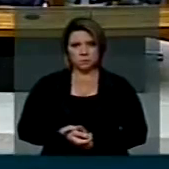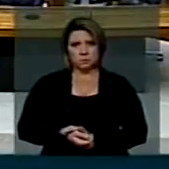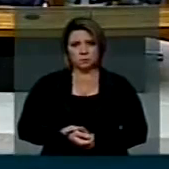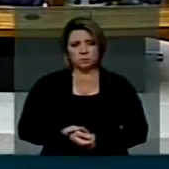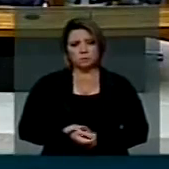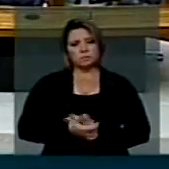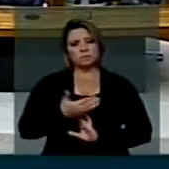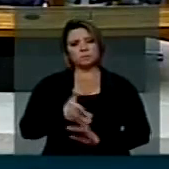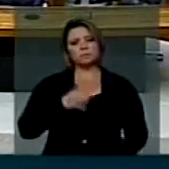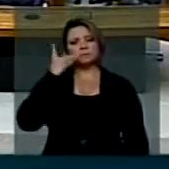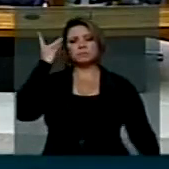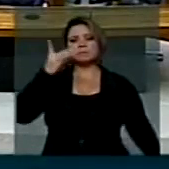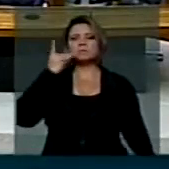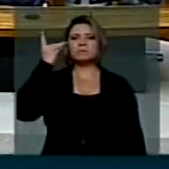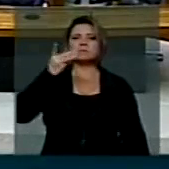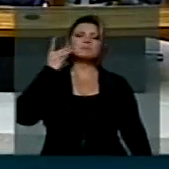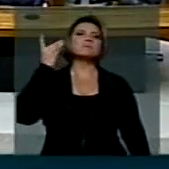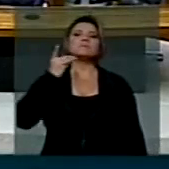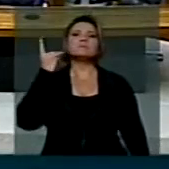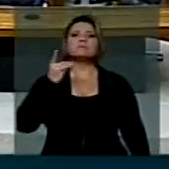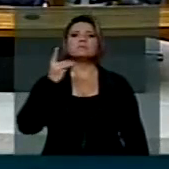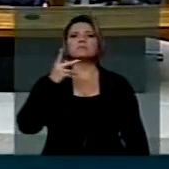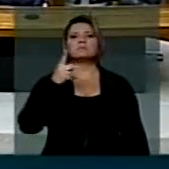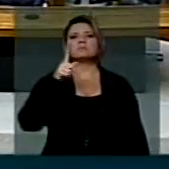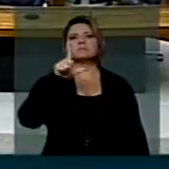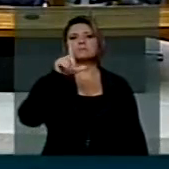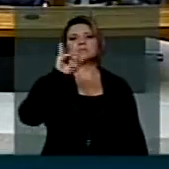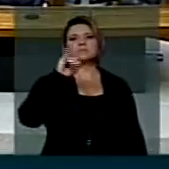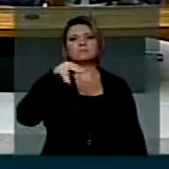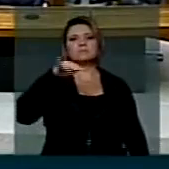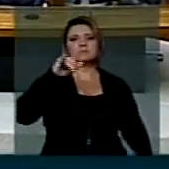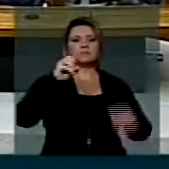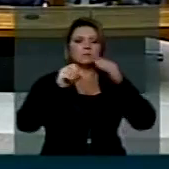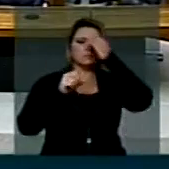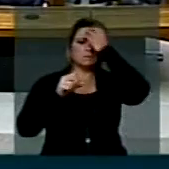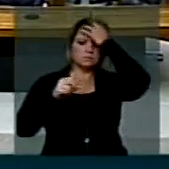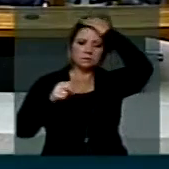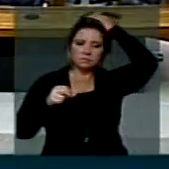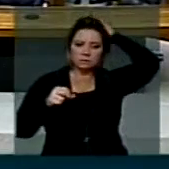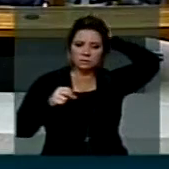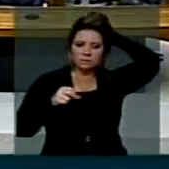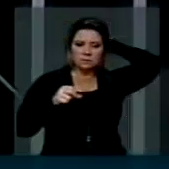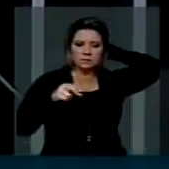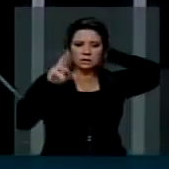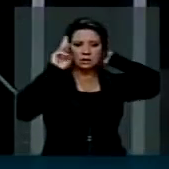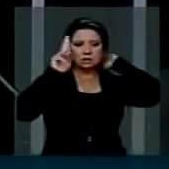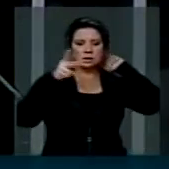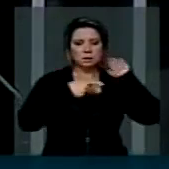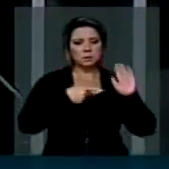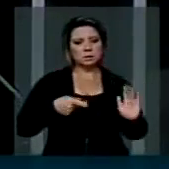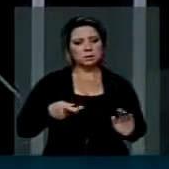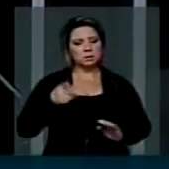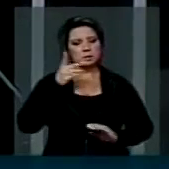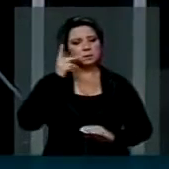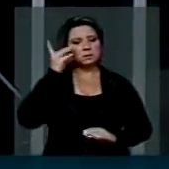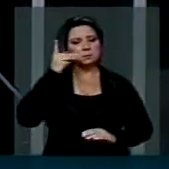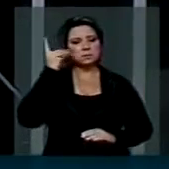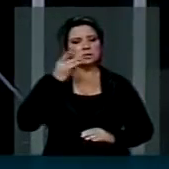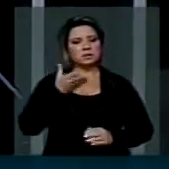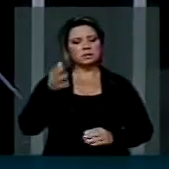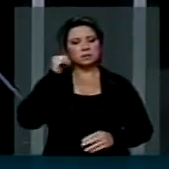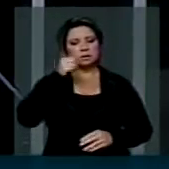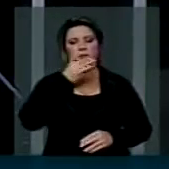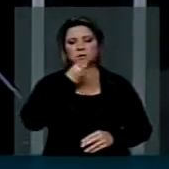Com a palavra o nobre deputado Plínio Valério. Senhores deputados, senhoras deputadas, não resta dúvida que a